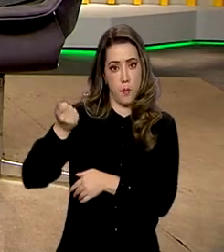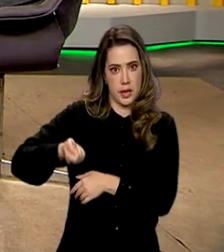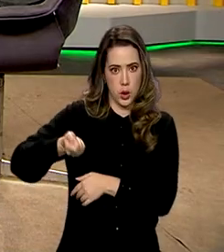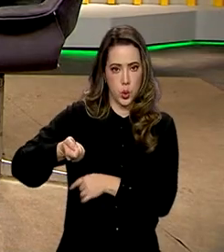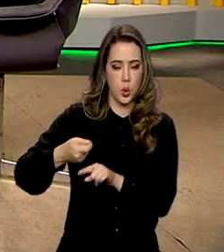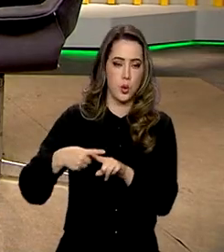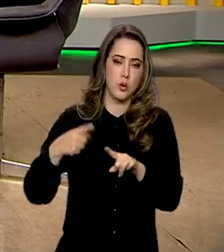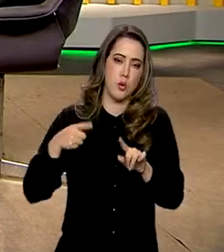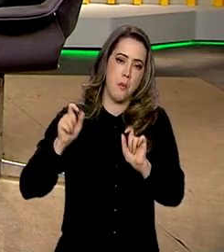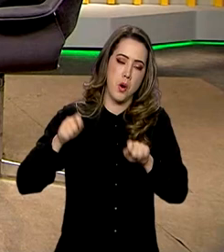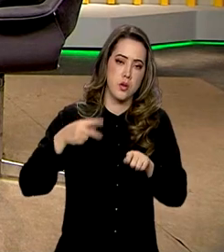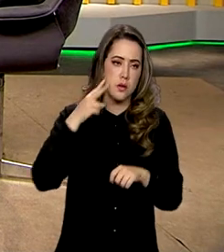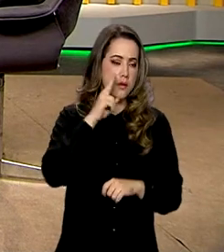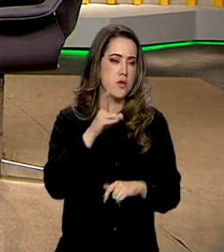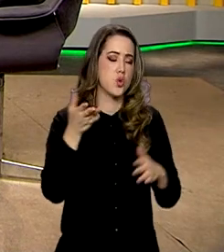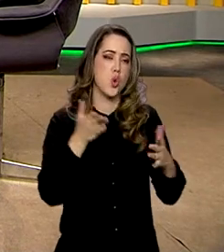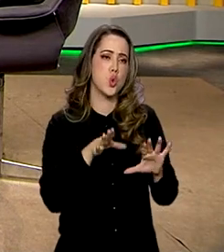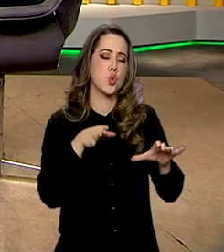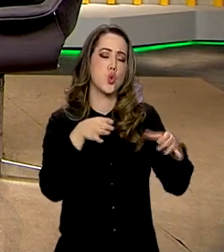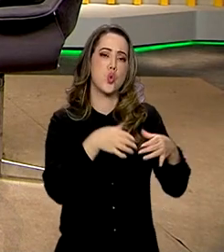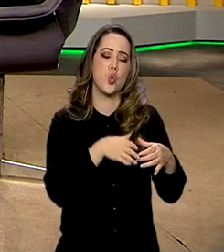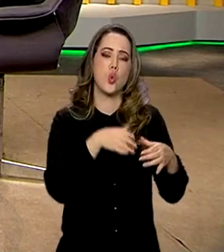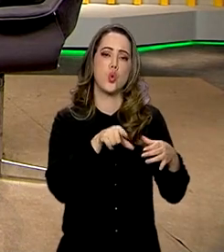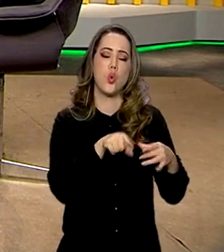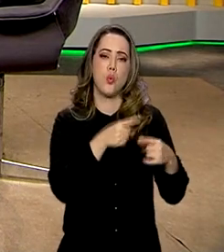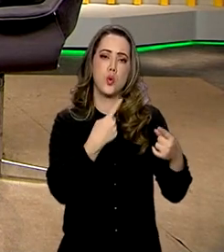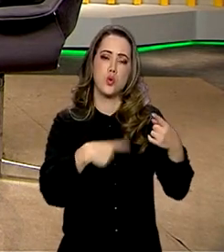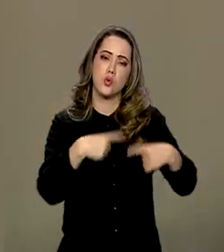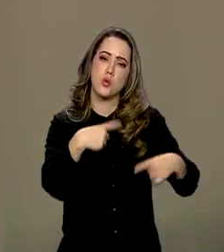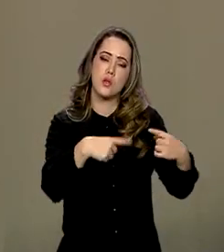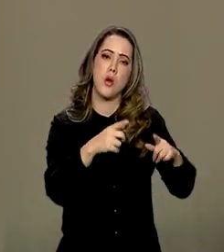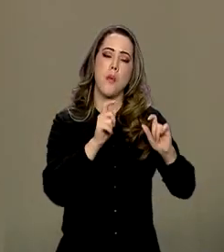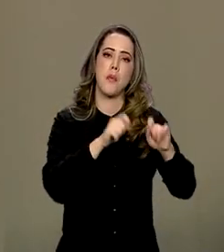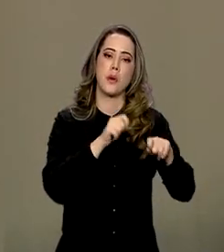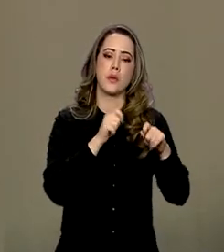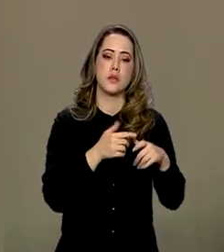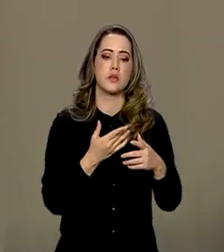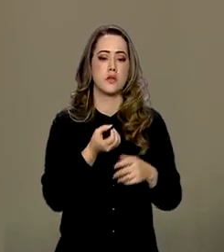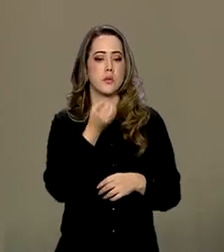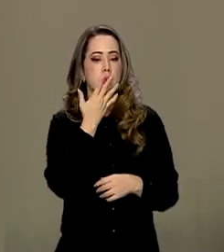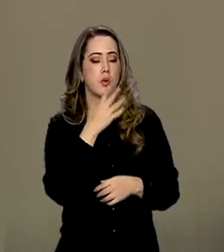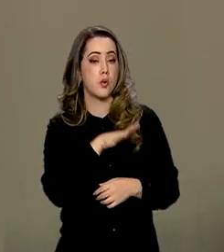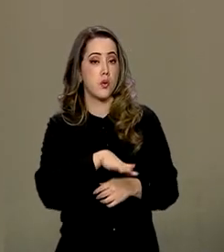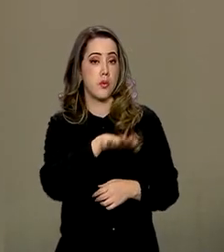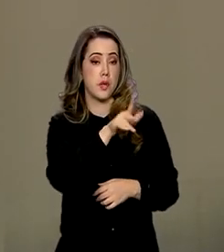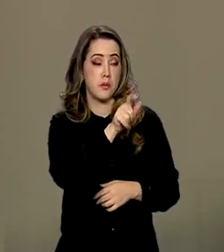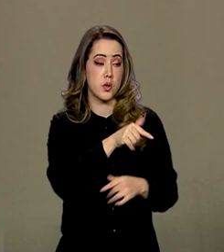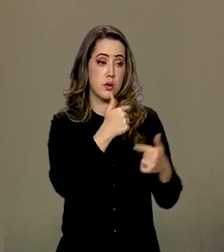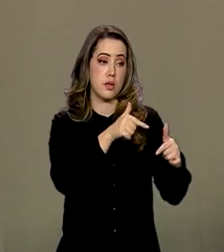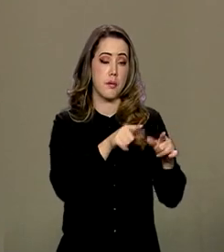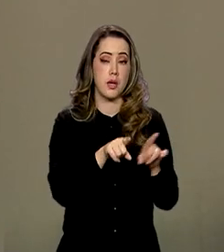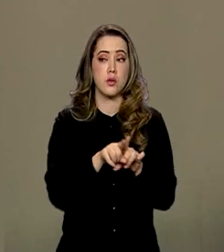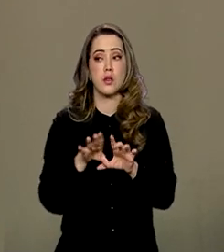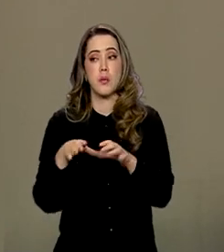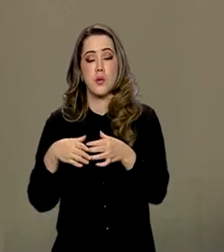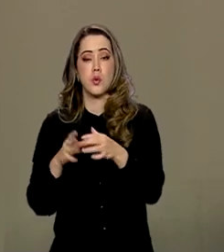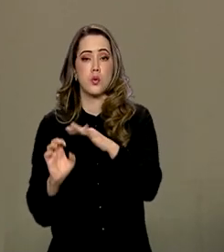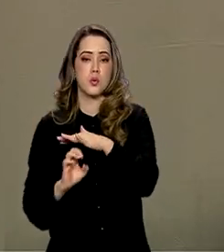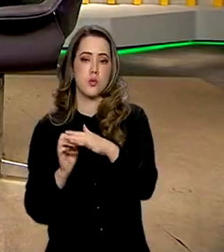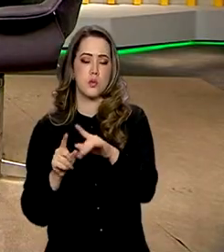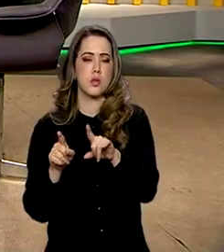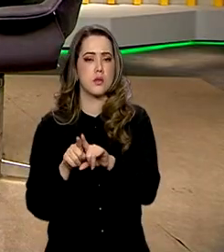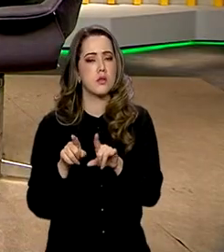tratada dessa forma, num entendimento negocial, ela vai ser benéfica tanto para trabalhadores como também para os empresários